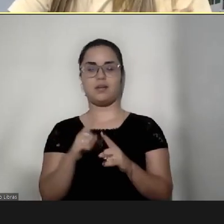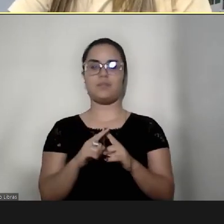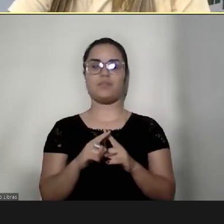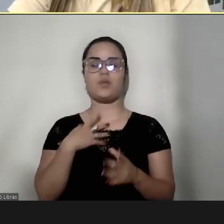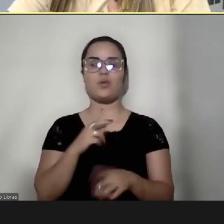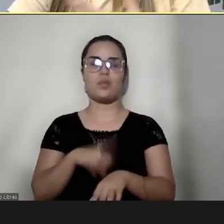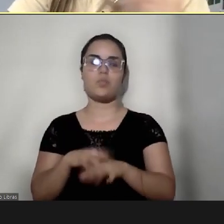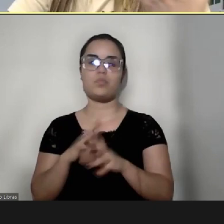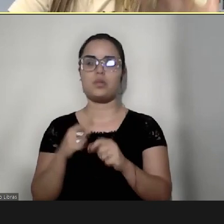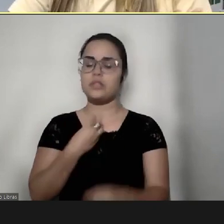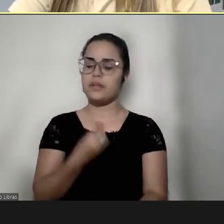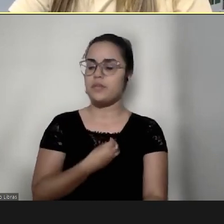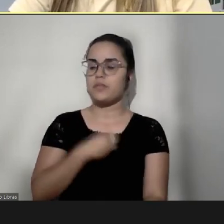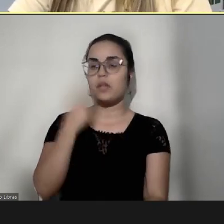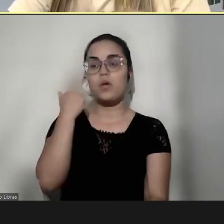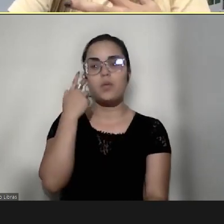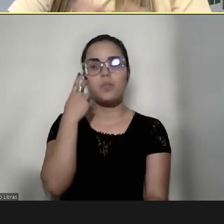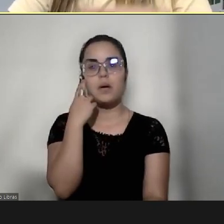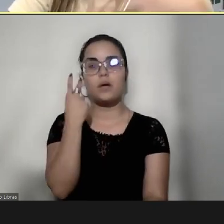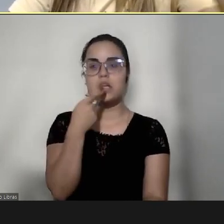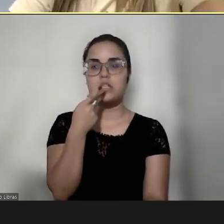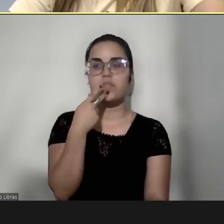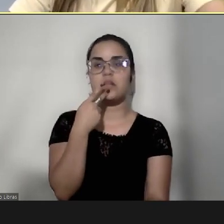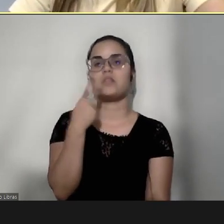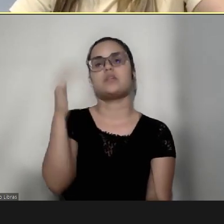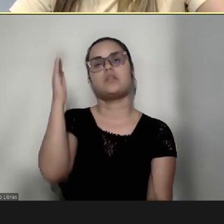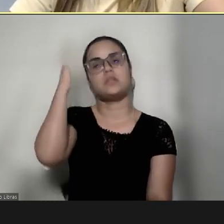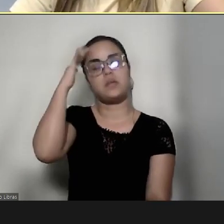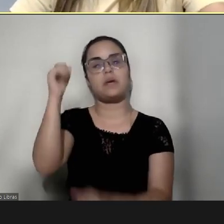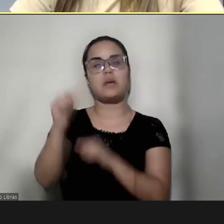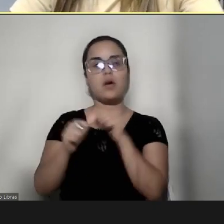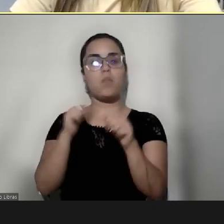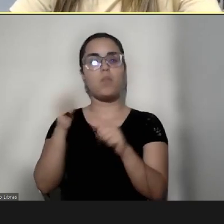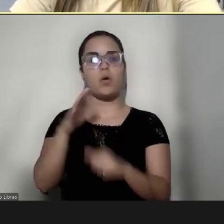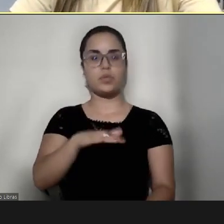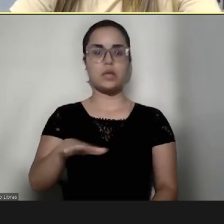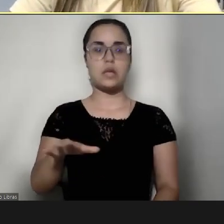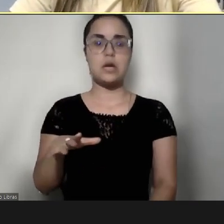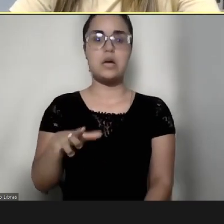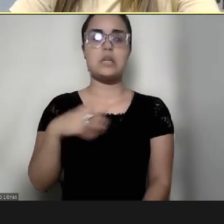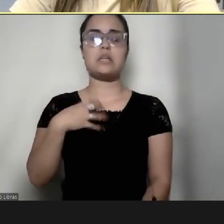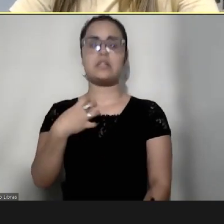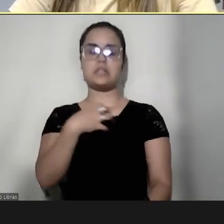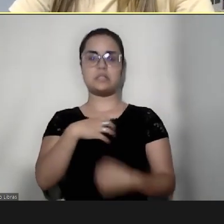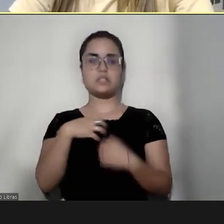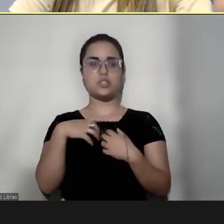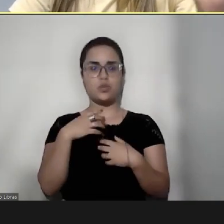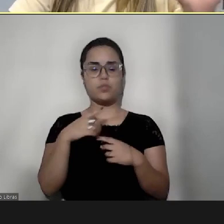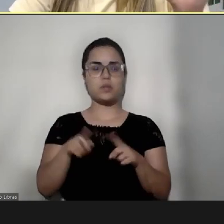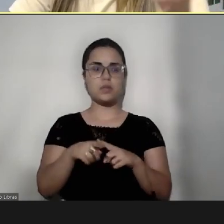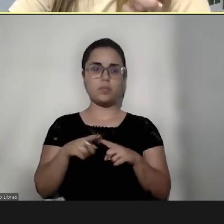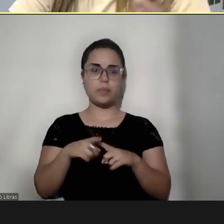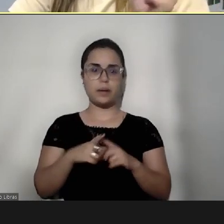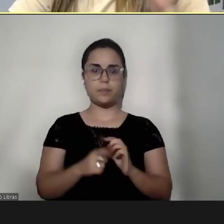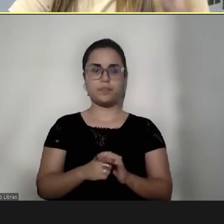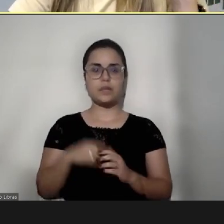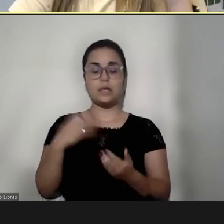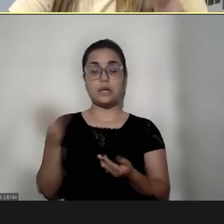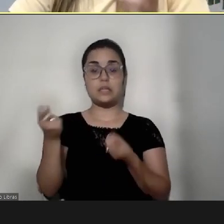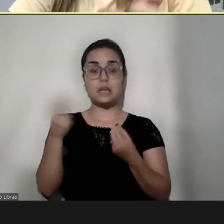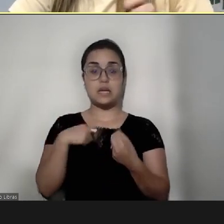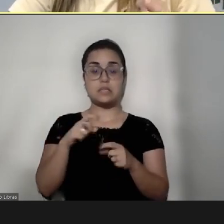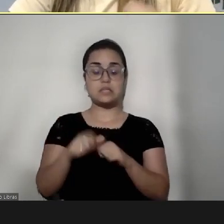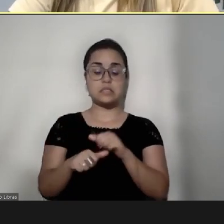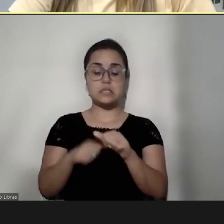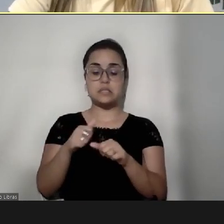naturalidade, né, Andresa, que a gente está falando, de saber que é uma outra criança que está em sofrimento, né, e a gente trazer essa outra criança,